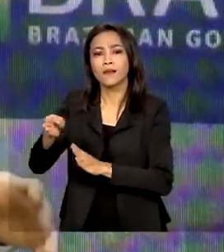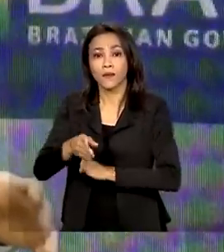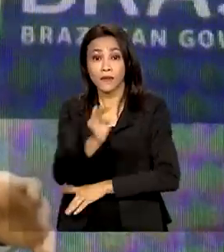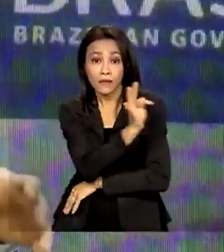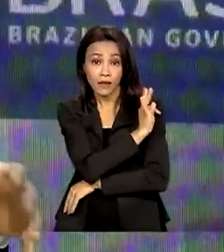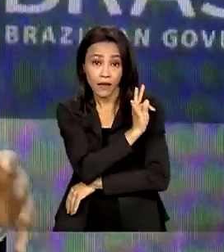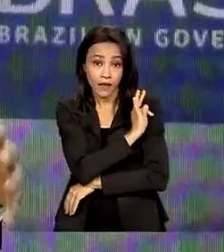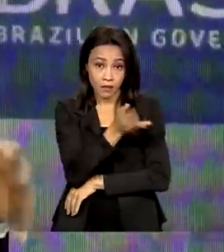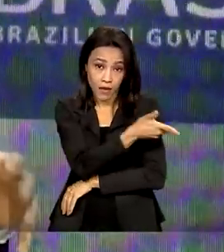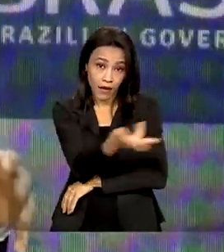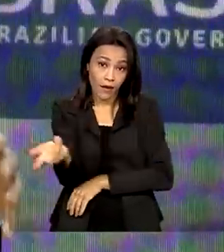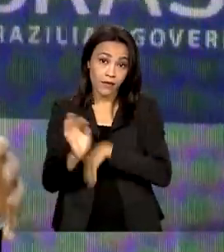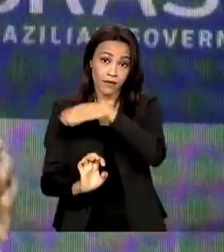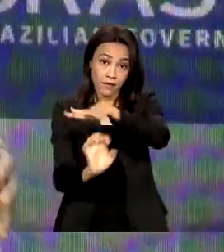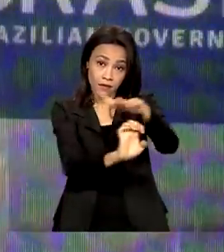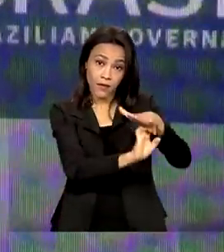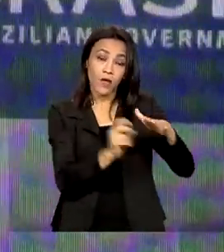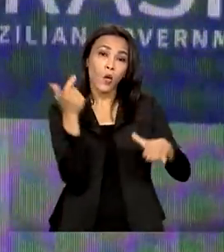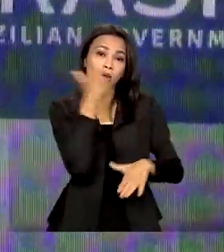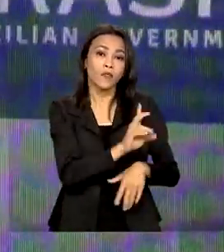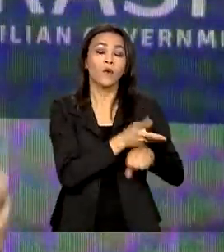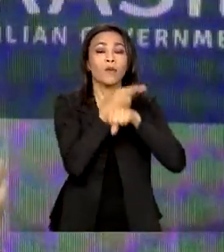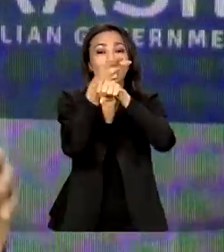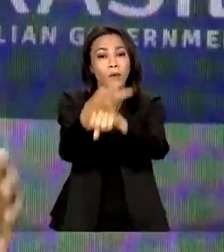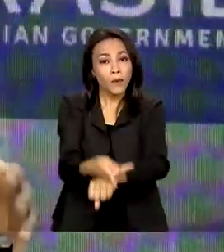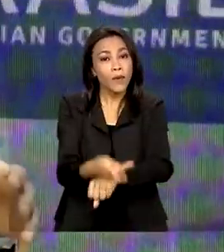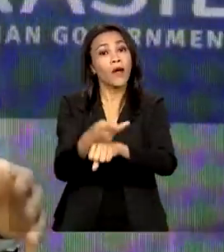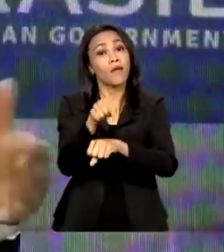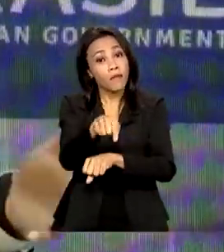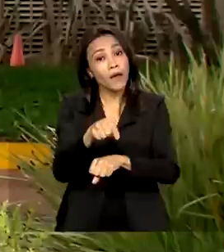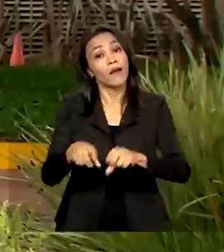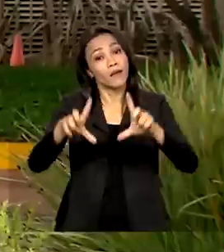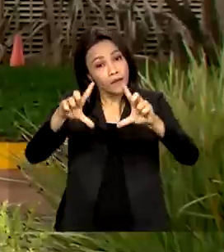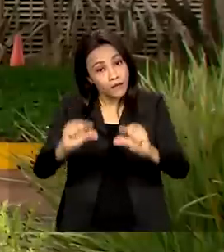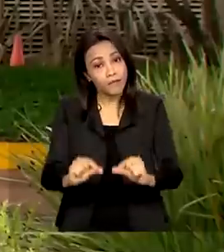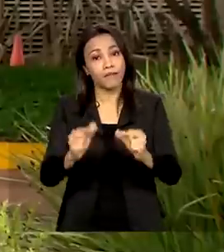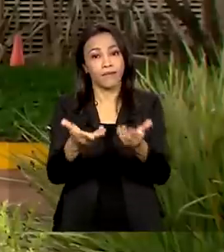eles possam buscar algum meio de monetizar essas áreas.